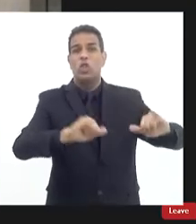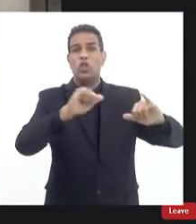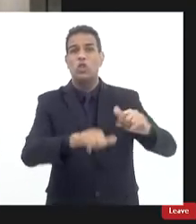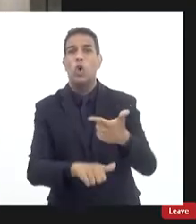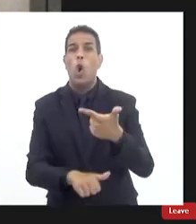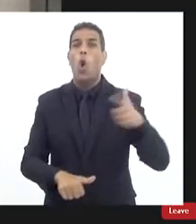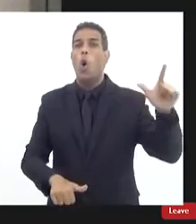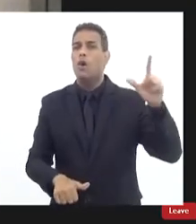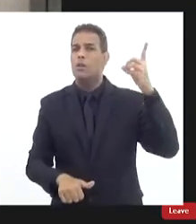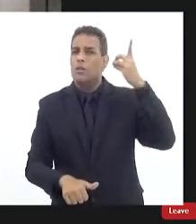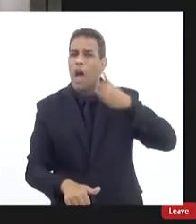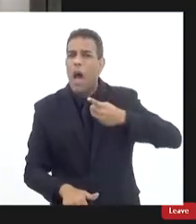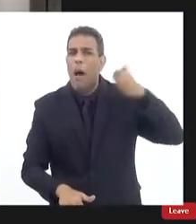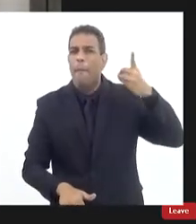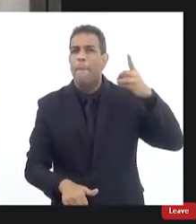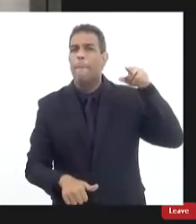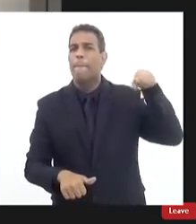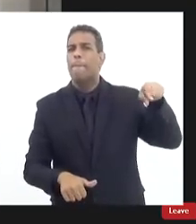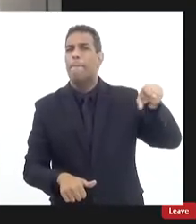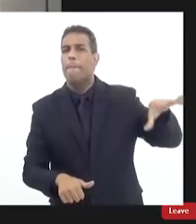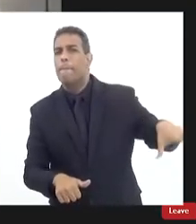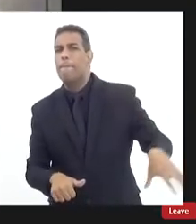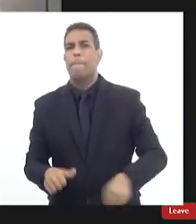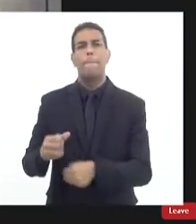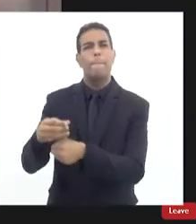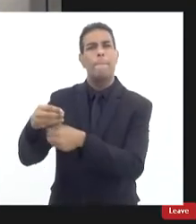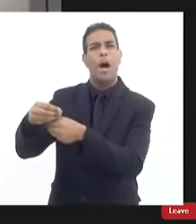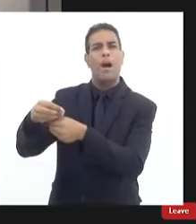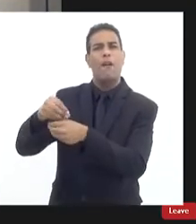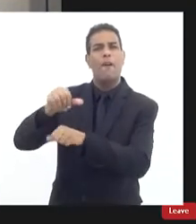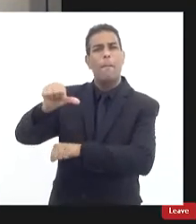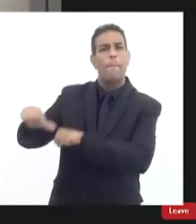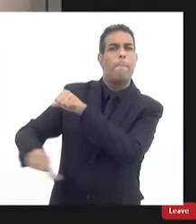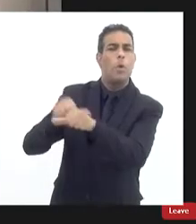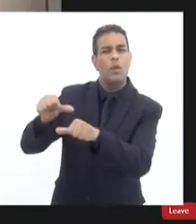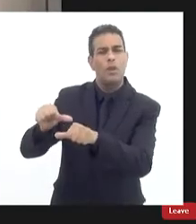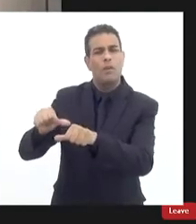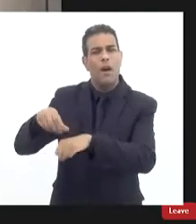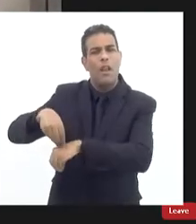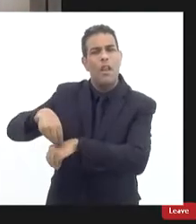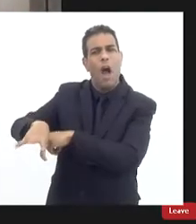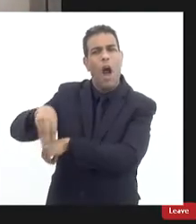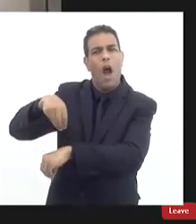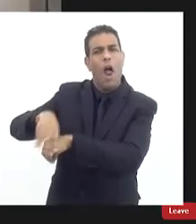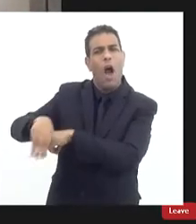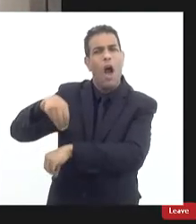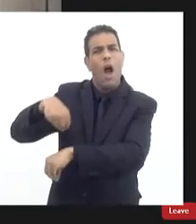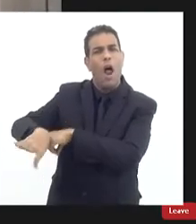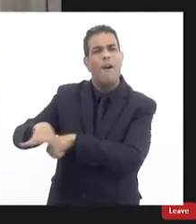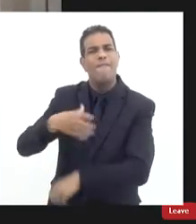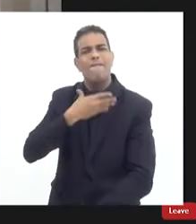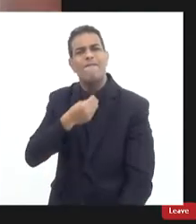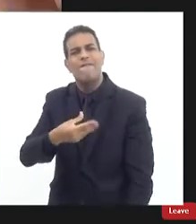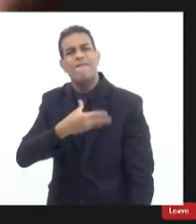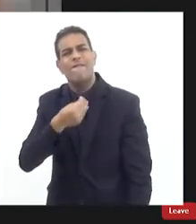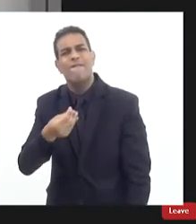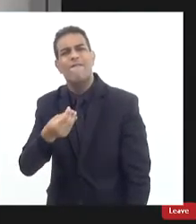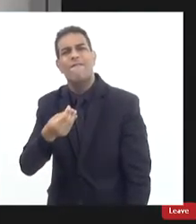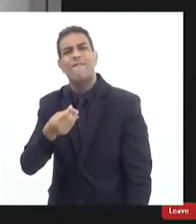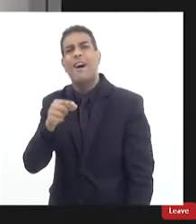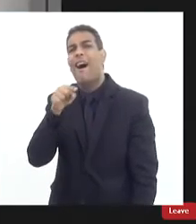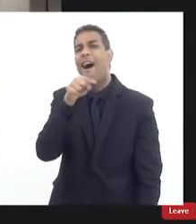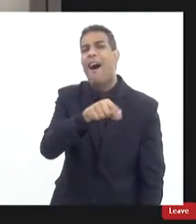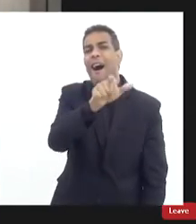motivo de pré-campanha mas quando é com ele é mentira então todos os boatos viram verdade todas as notícias viram verdade menos para